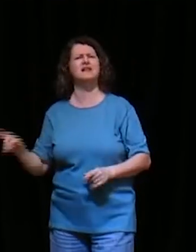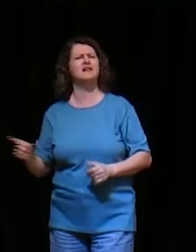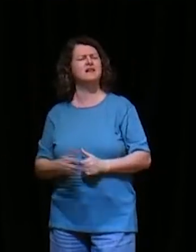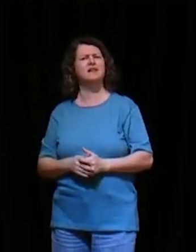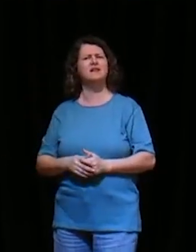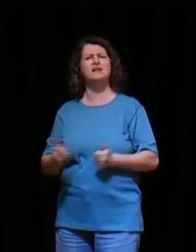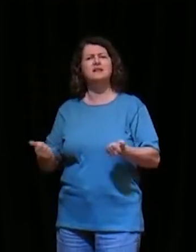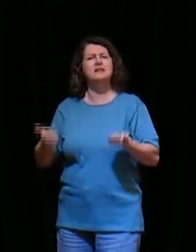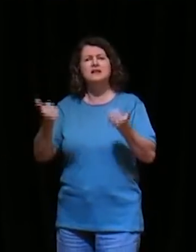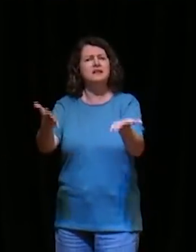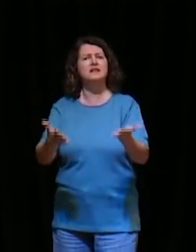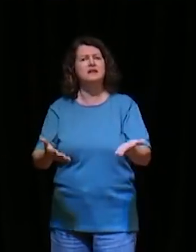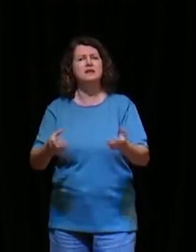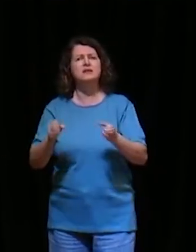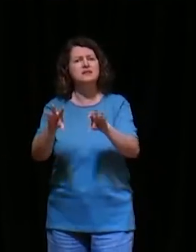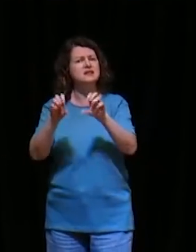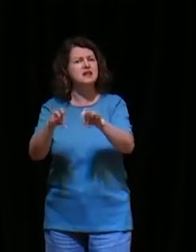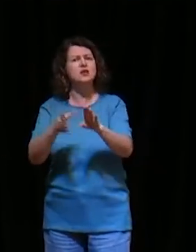vida, da vida da gente,